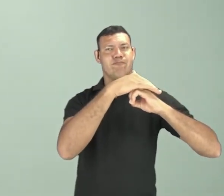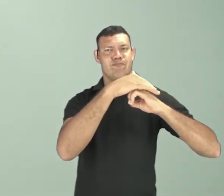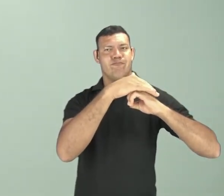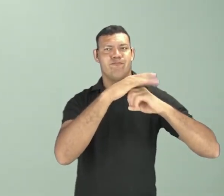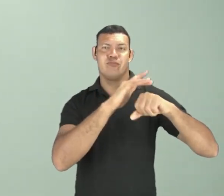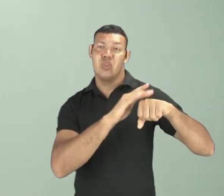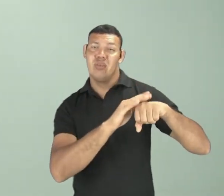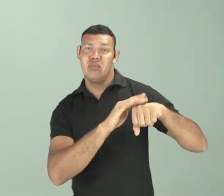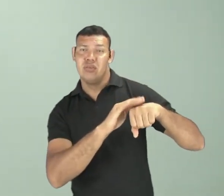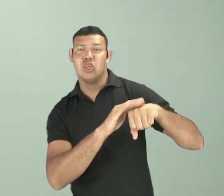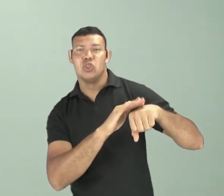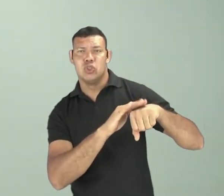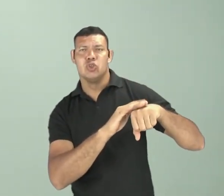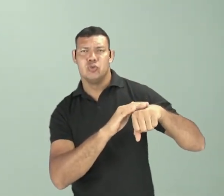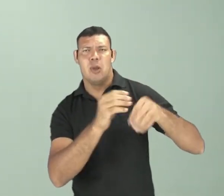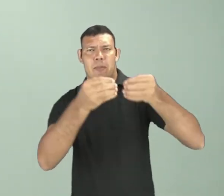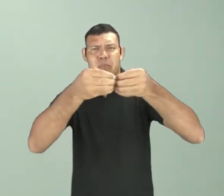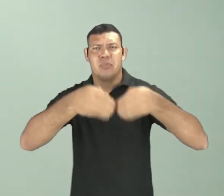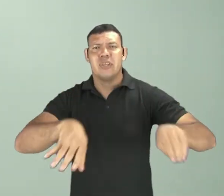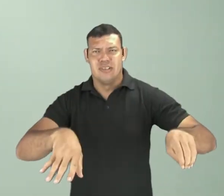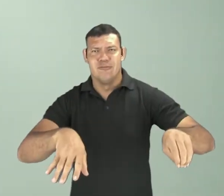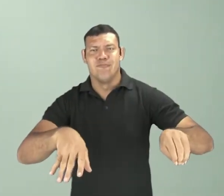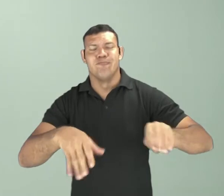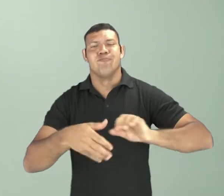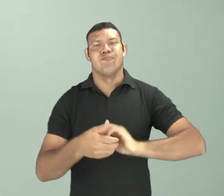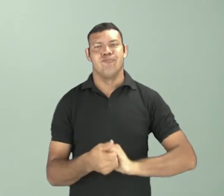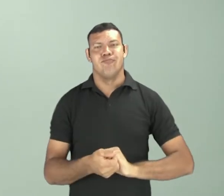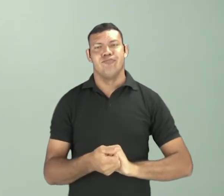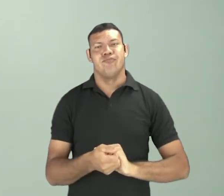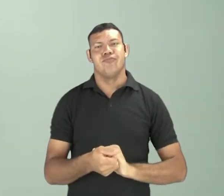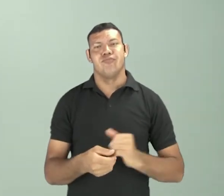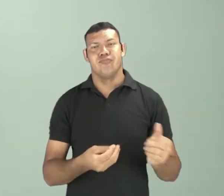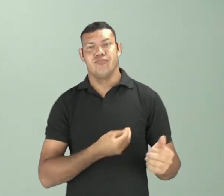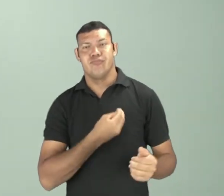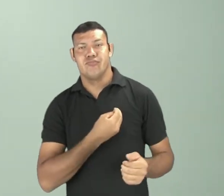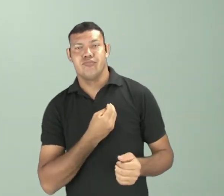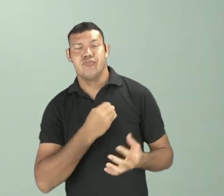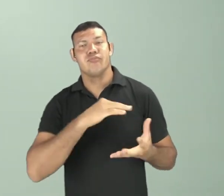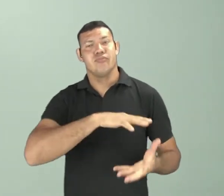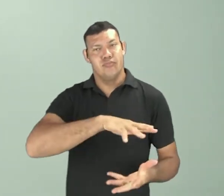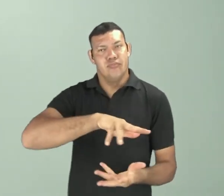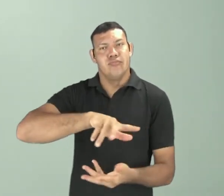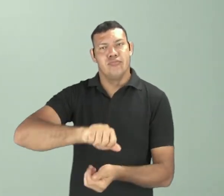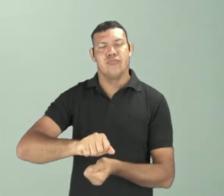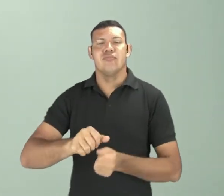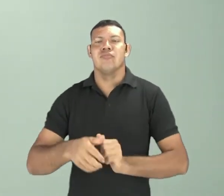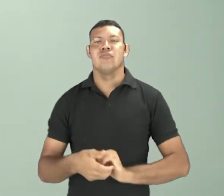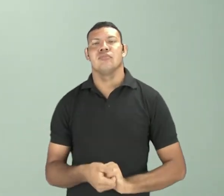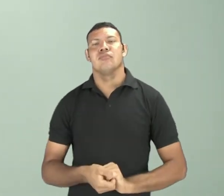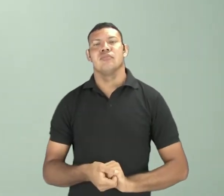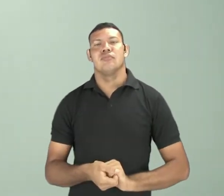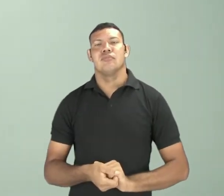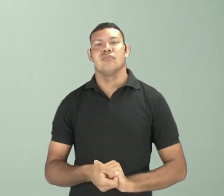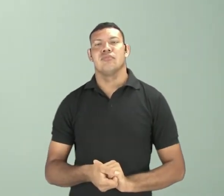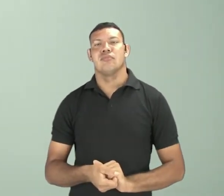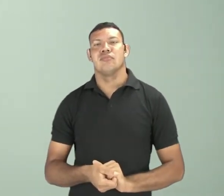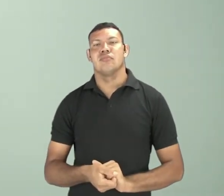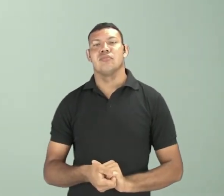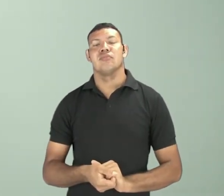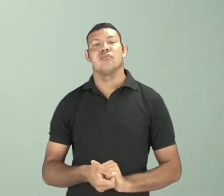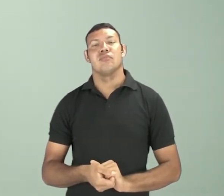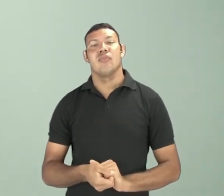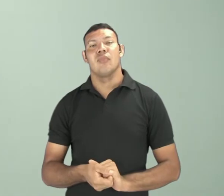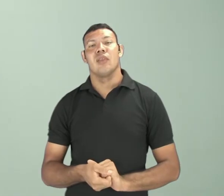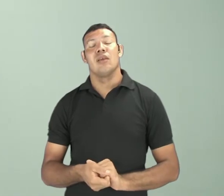mal, né, pode trazer danos aos seres vivos que habitam em nosso planeta. Parte da radiação